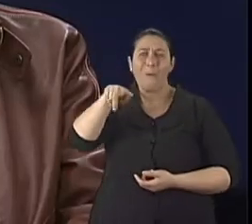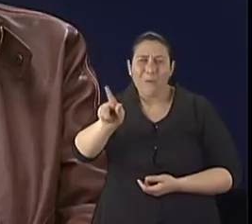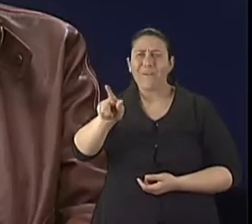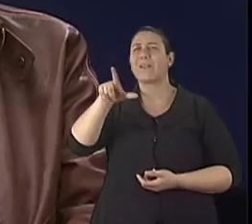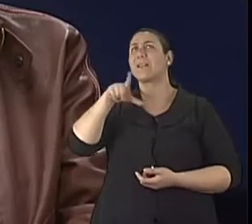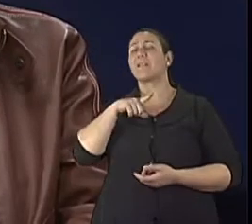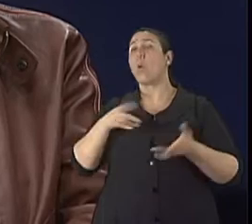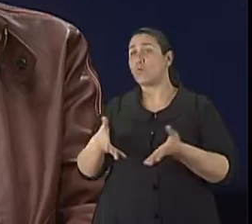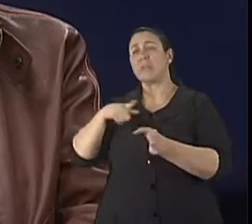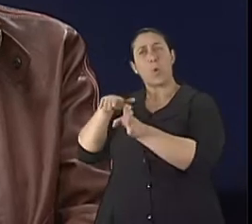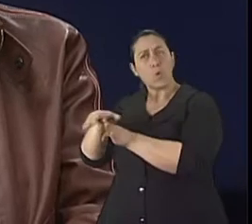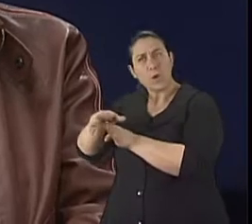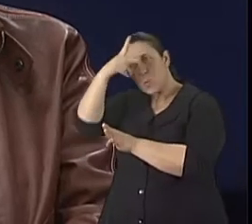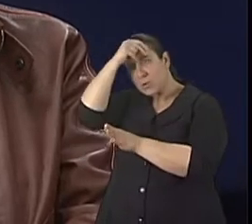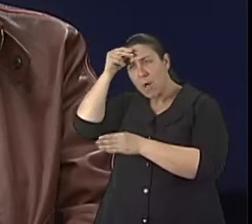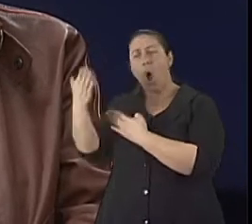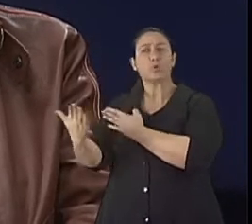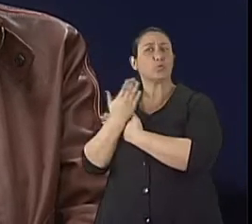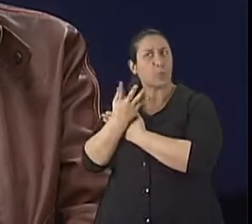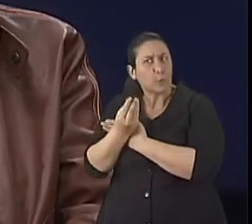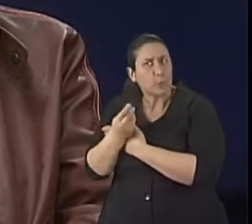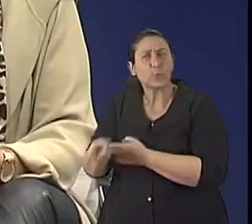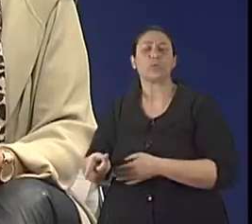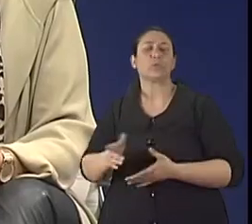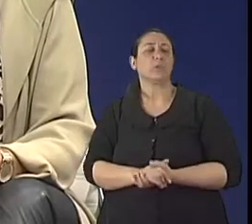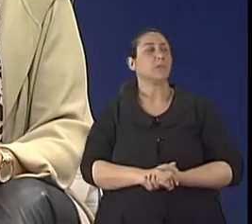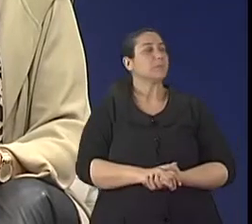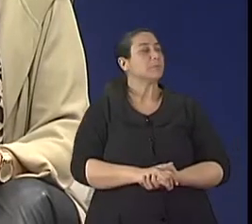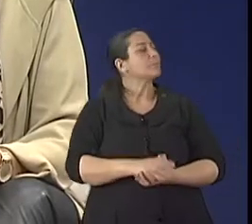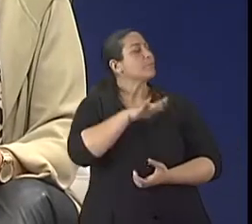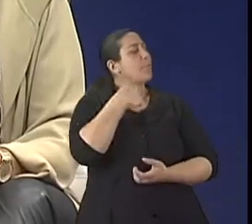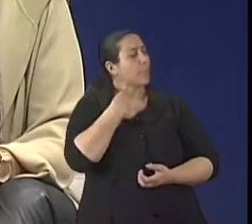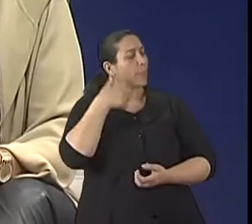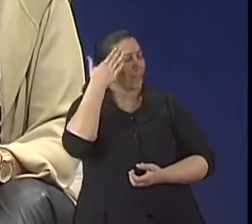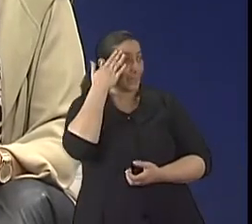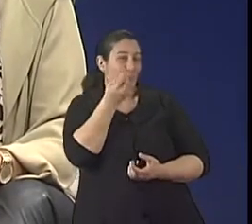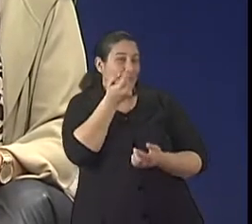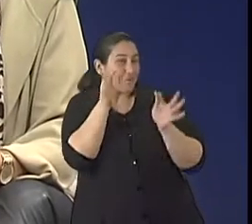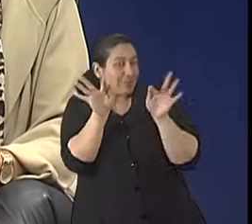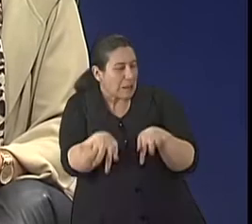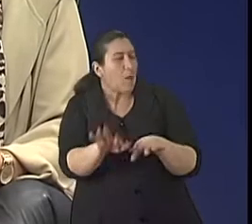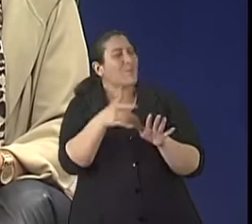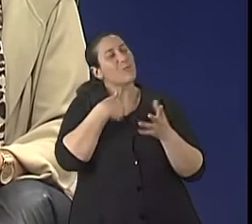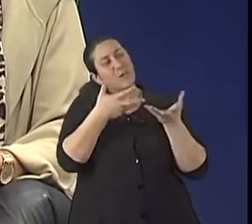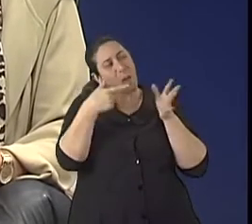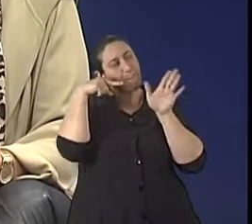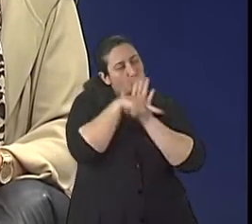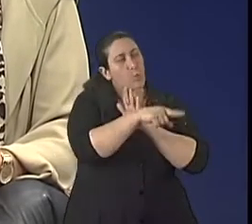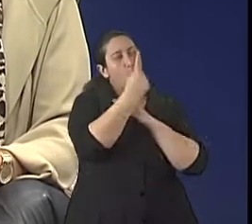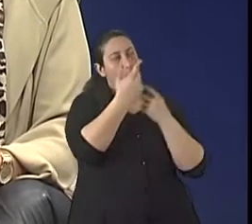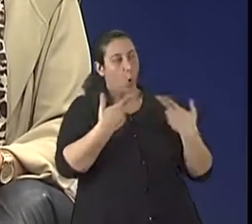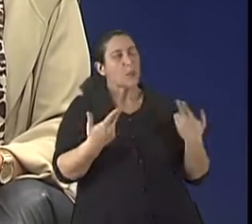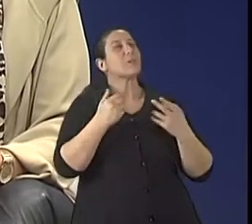nós temos um conselho municipal que nos ajuda muito, né? Eu queria pegar uma questão, que nós estamos quase no finalzinho do programa. Eu queria pegar a